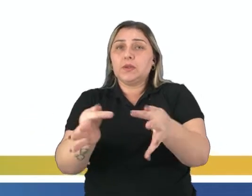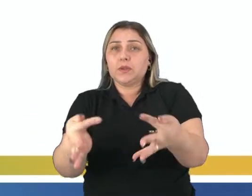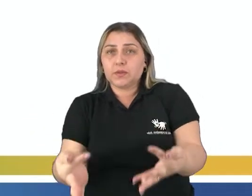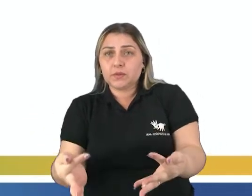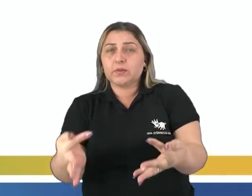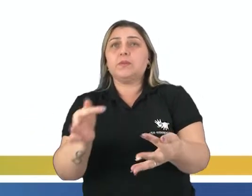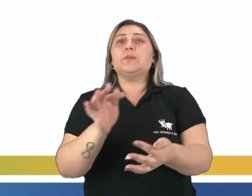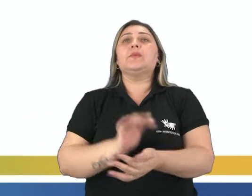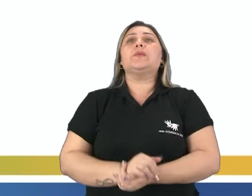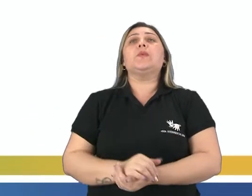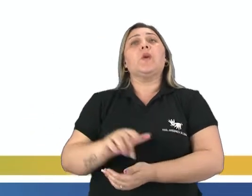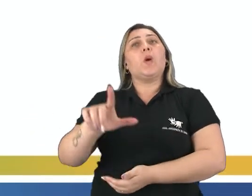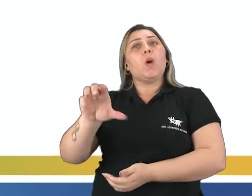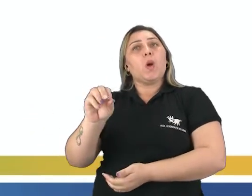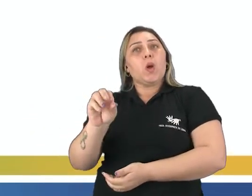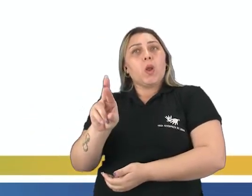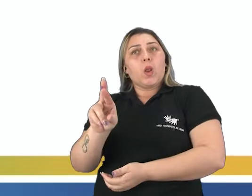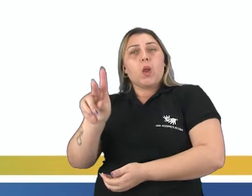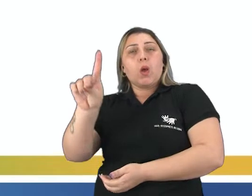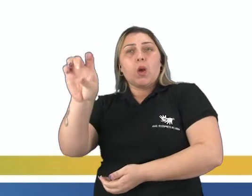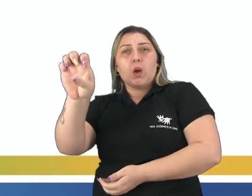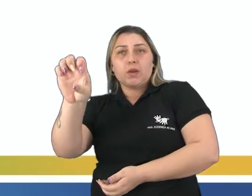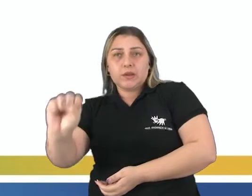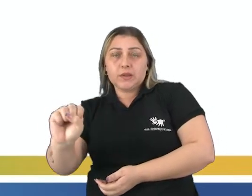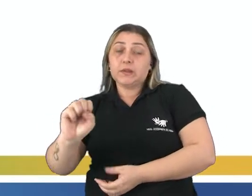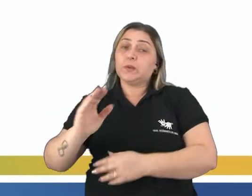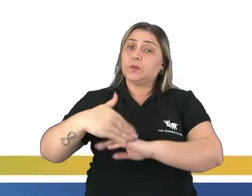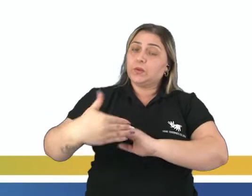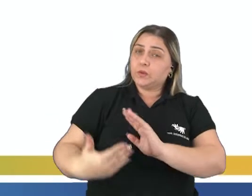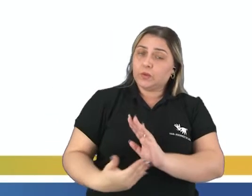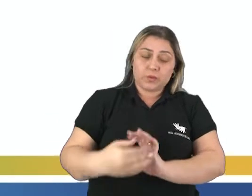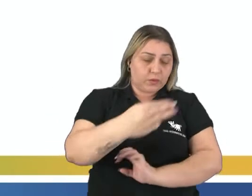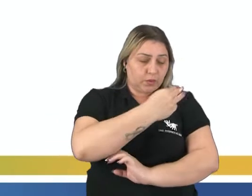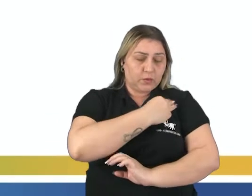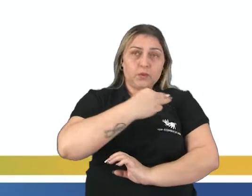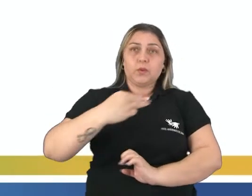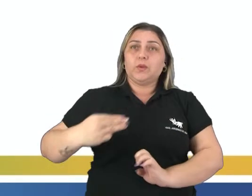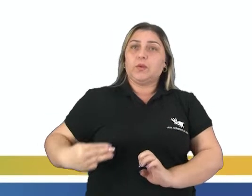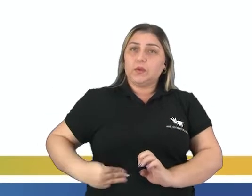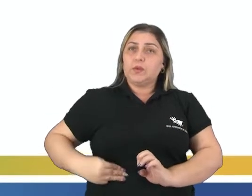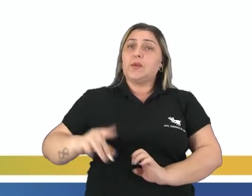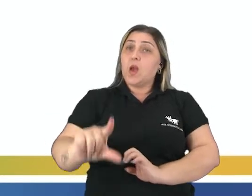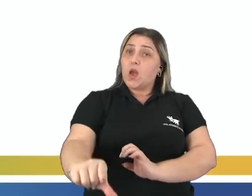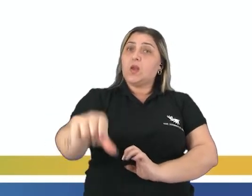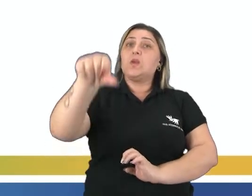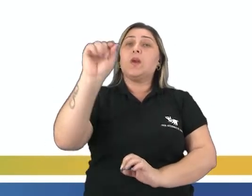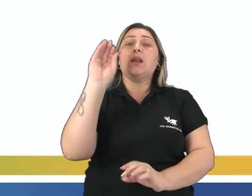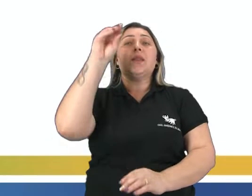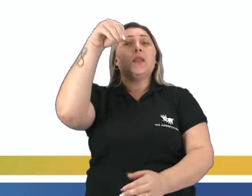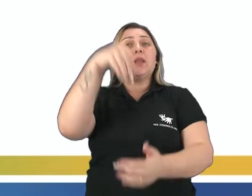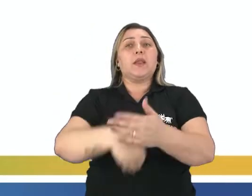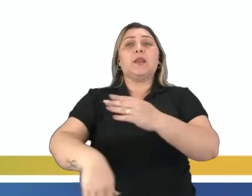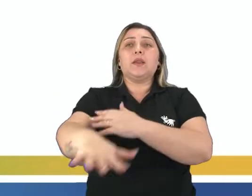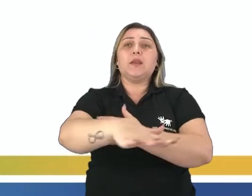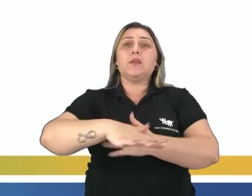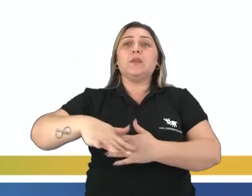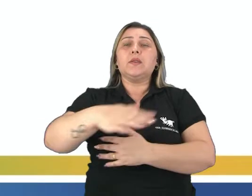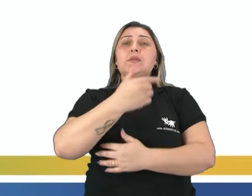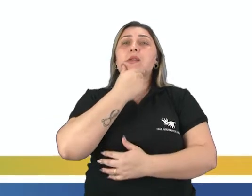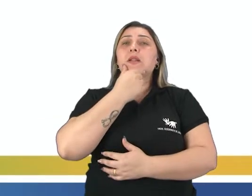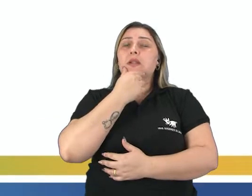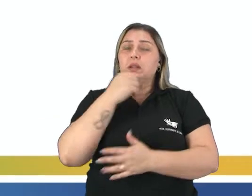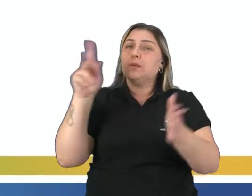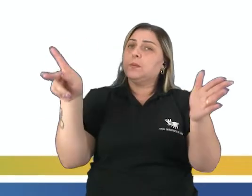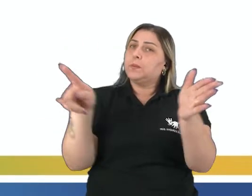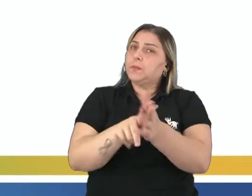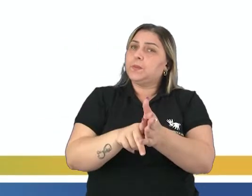Câmara dos Lordes, certo? Então, todos os ministros que são eleitos dentro da sociedade inglesa, eles fazem